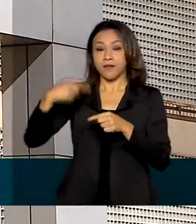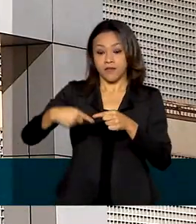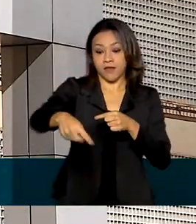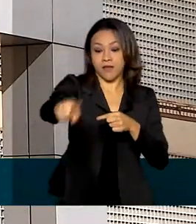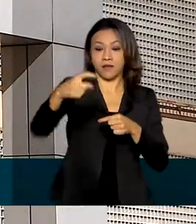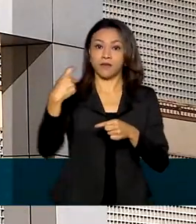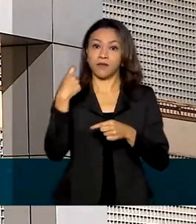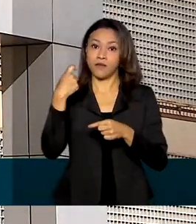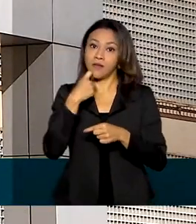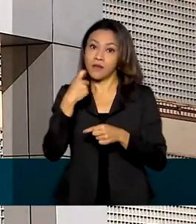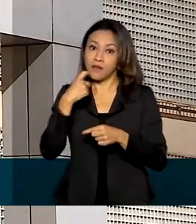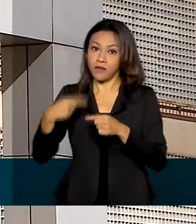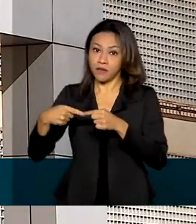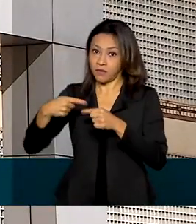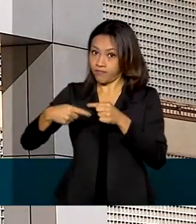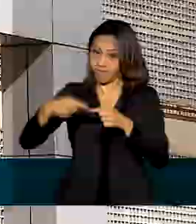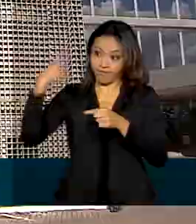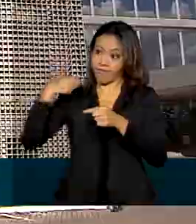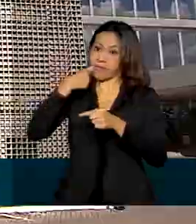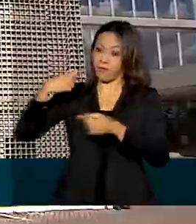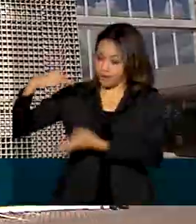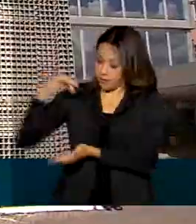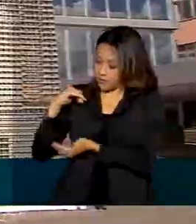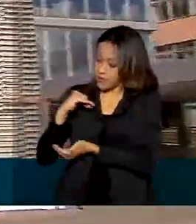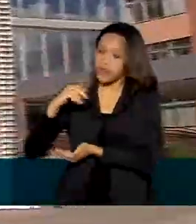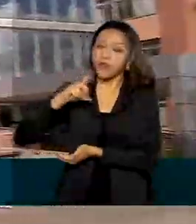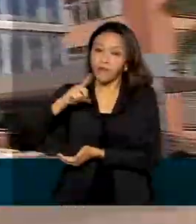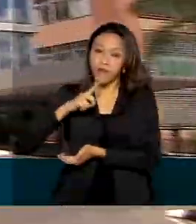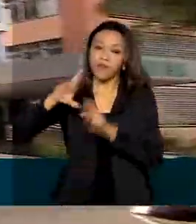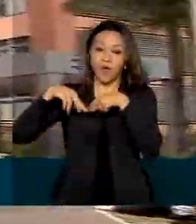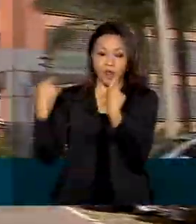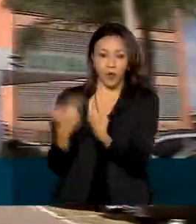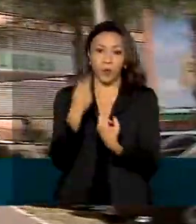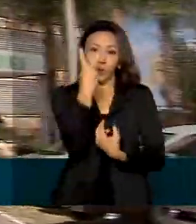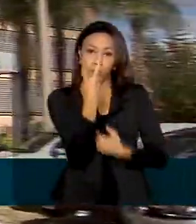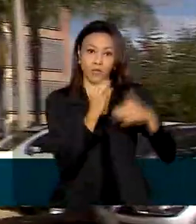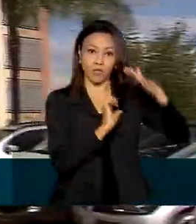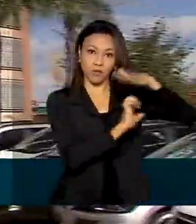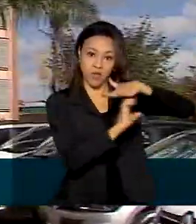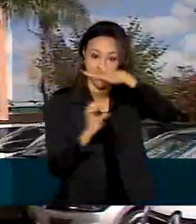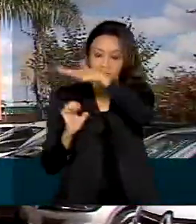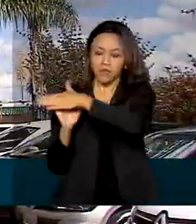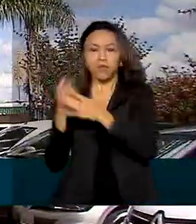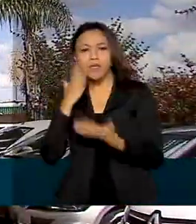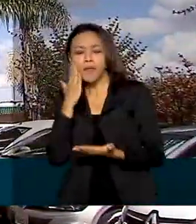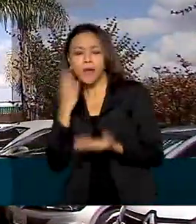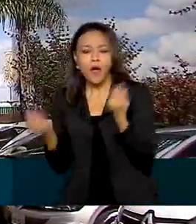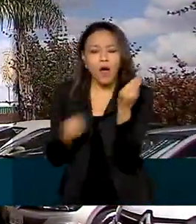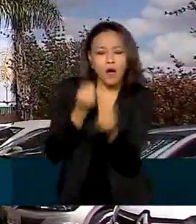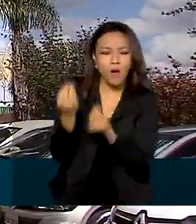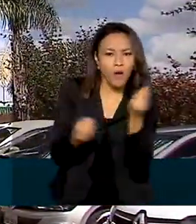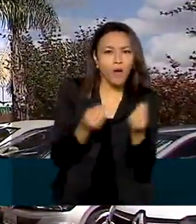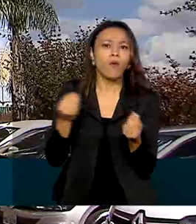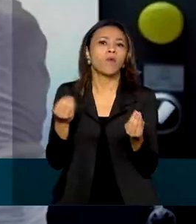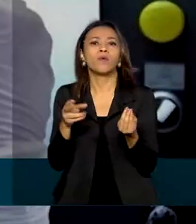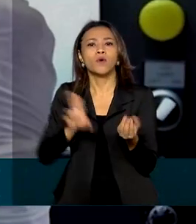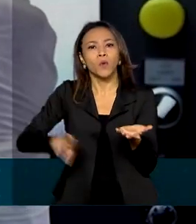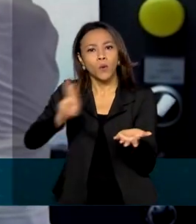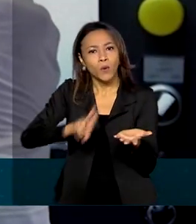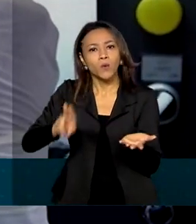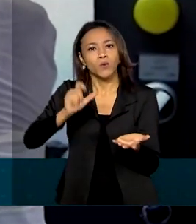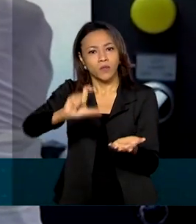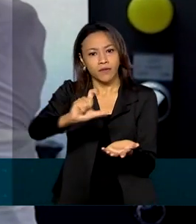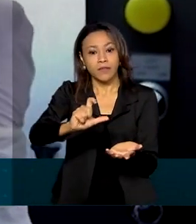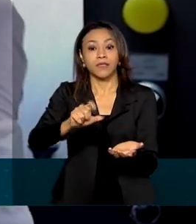Anvisa, fez uma reunião virtual com representantes da Janssen para tratar da análise do uso emergencial da vacina. O